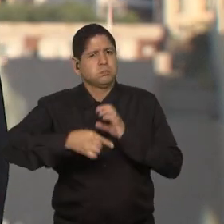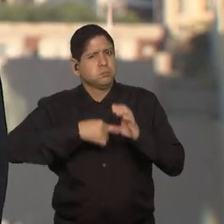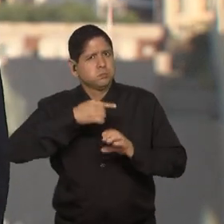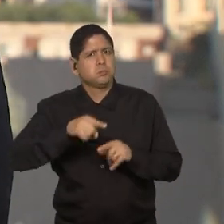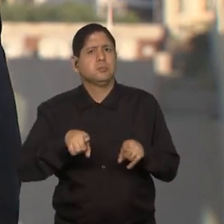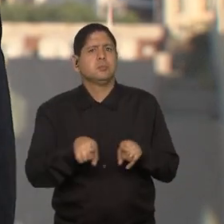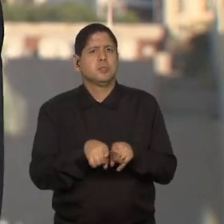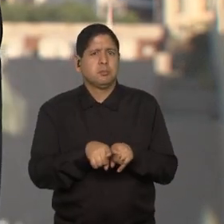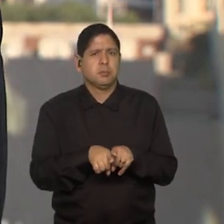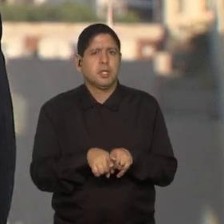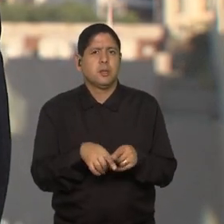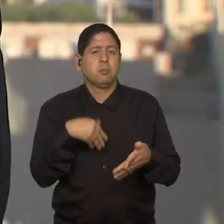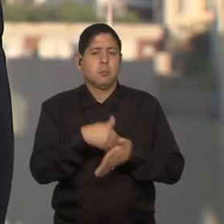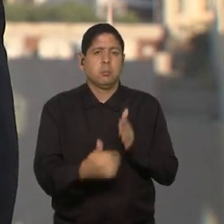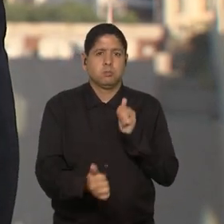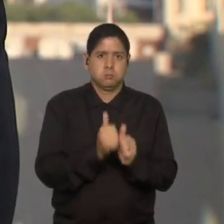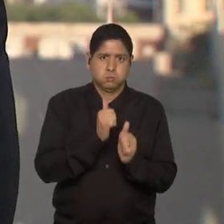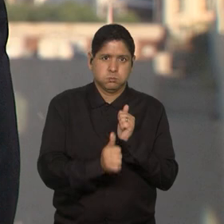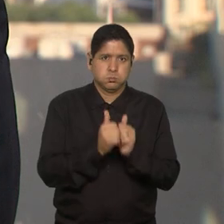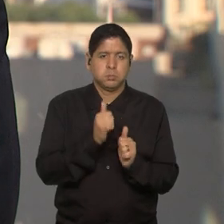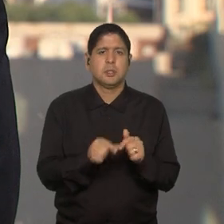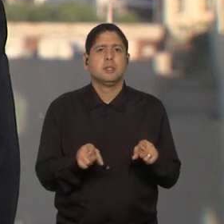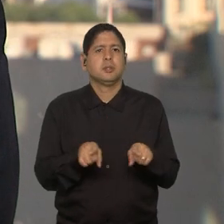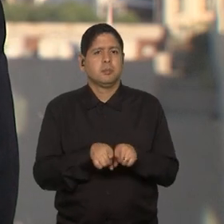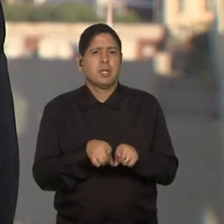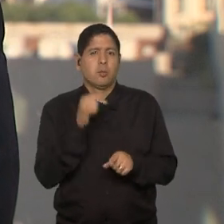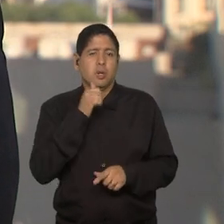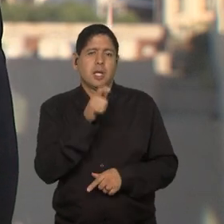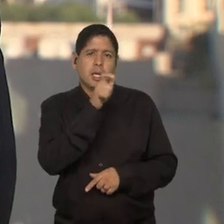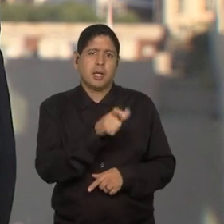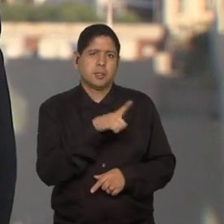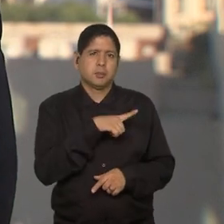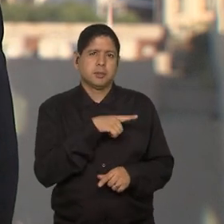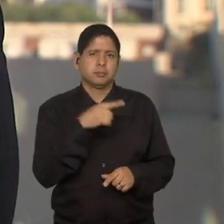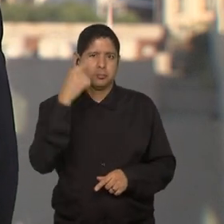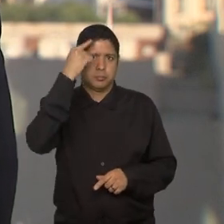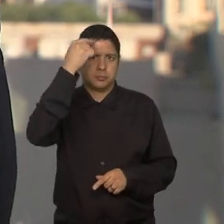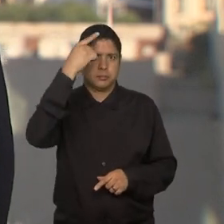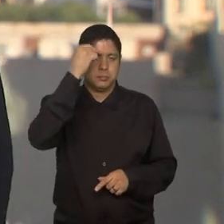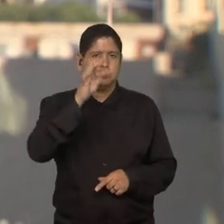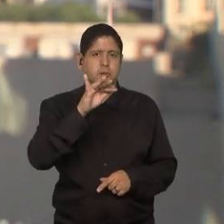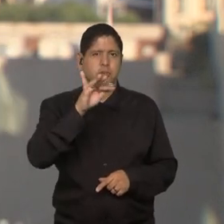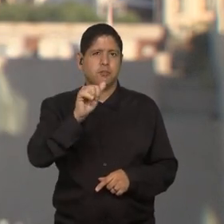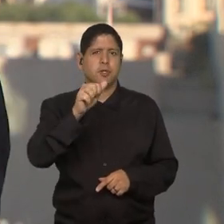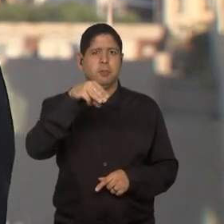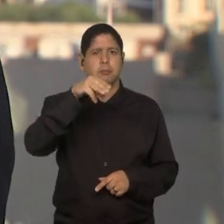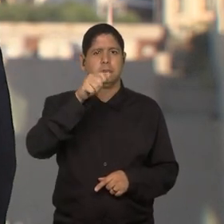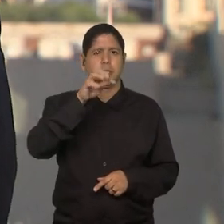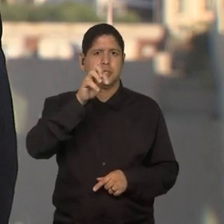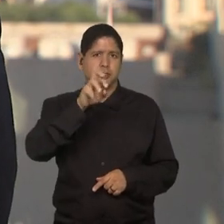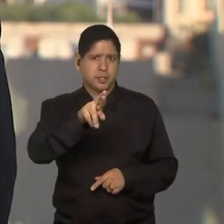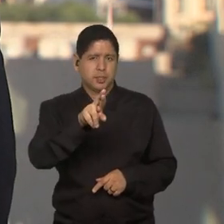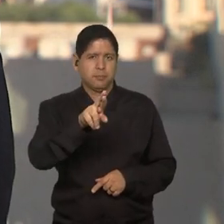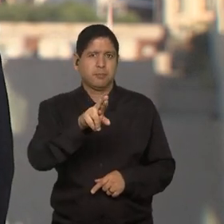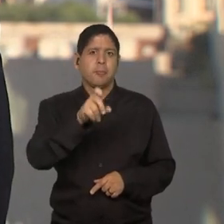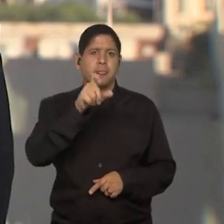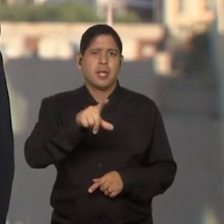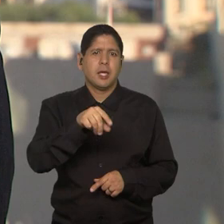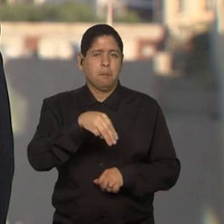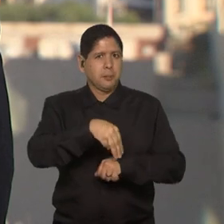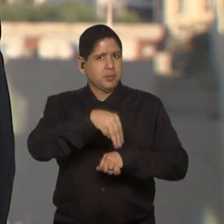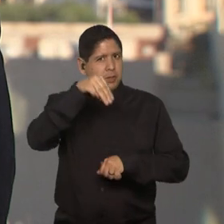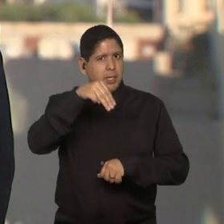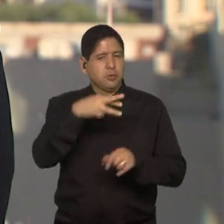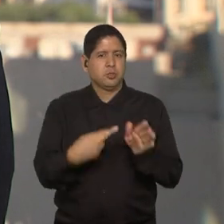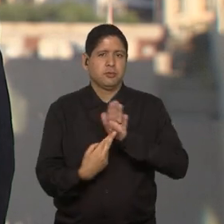de futebol. Ela, inclusive, é graduada pelo FIFA Master, que é um mestrado